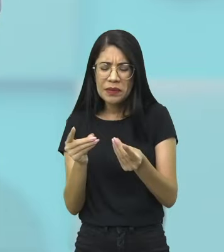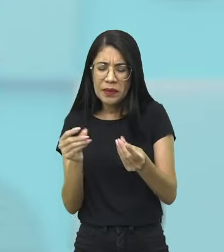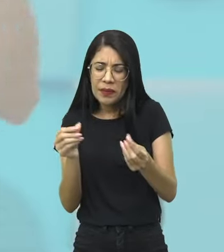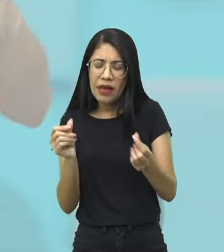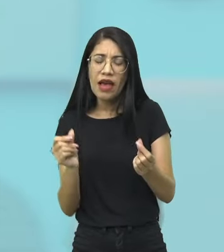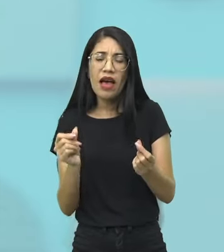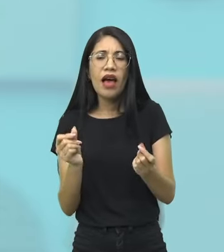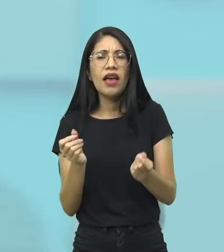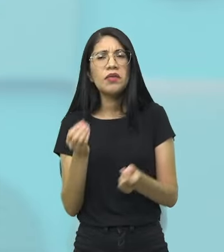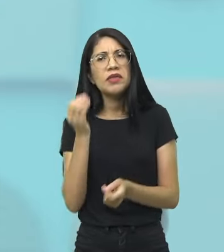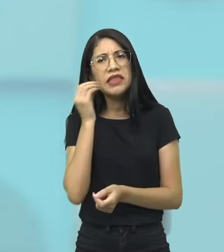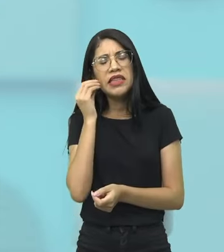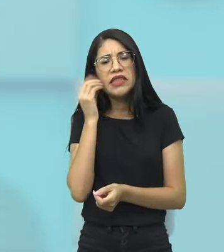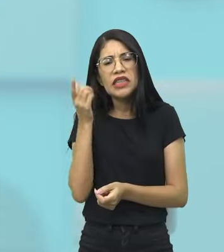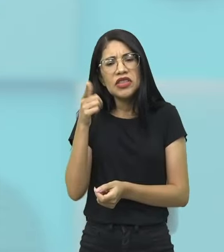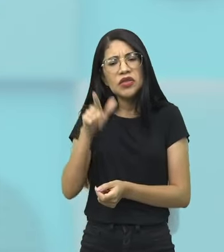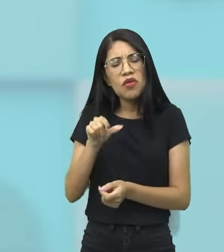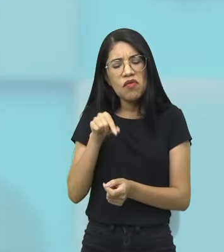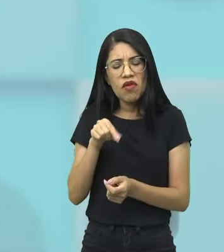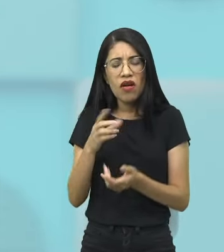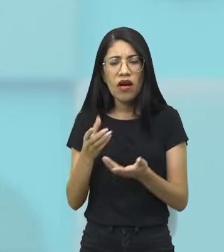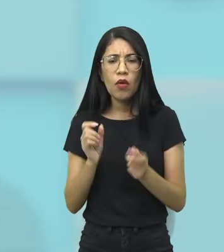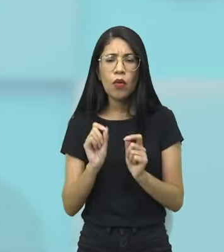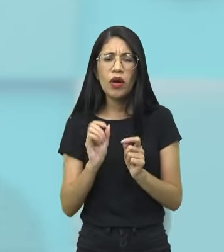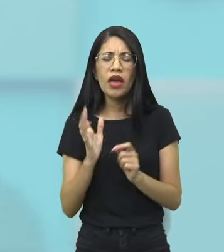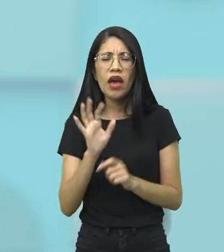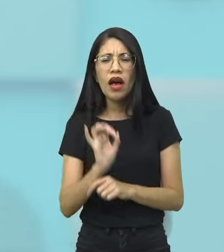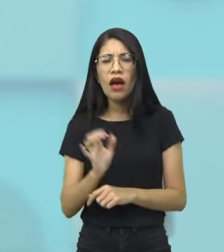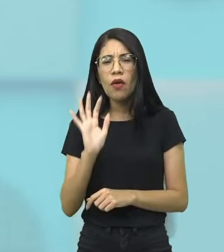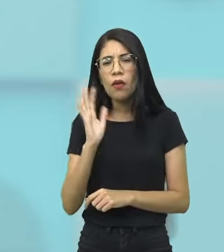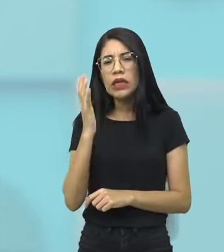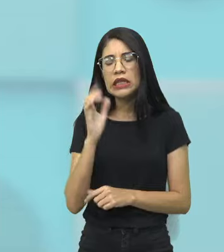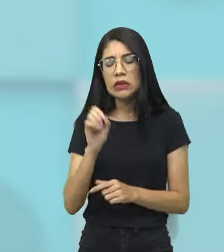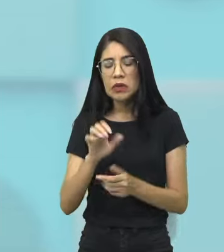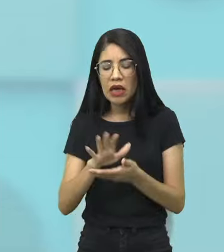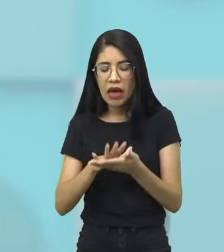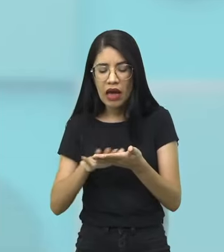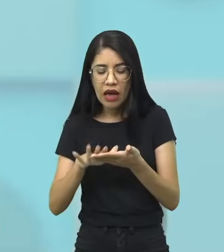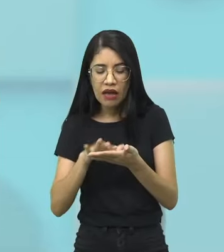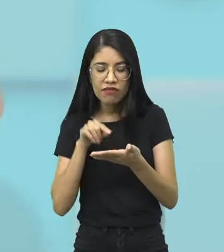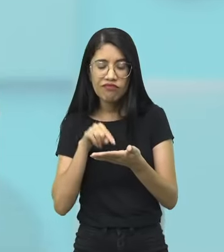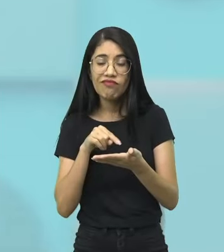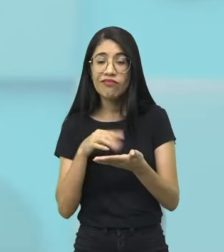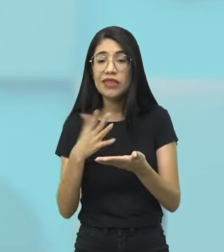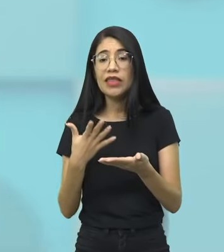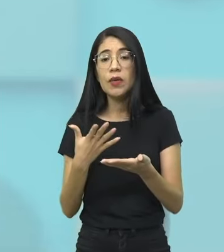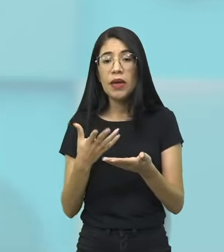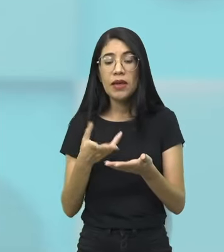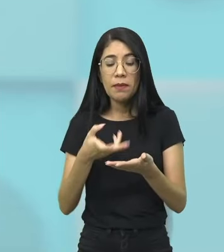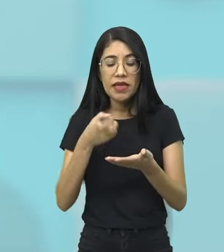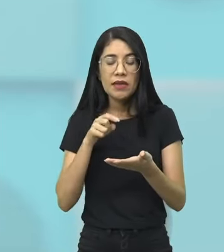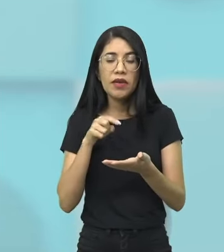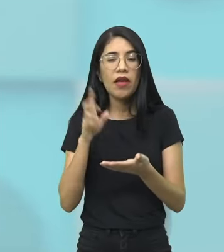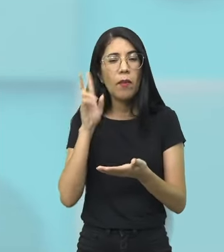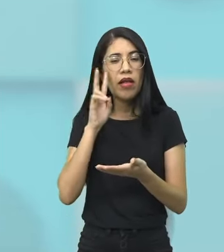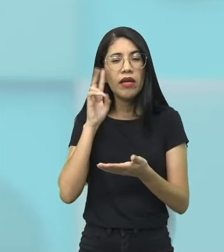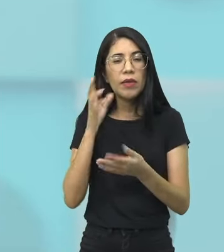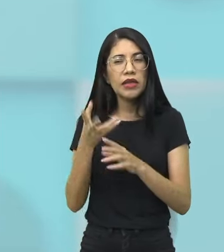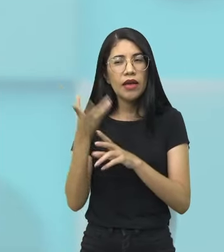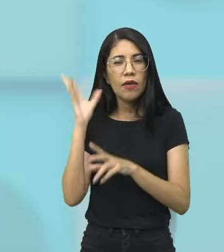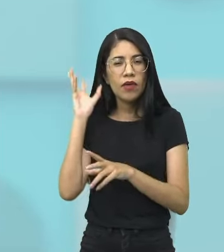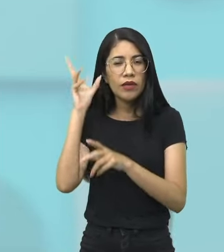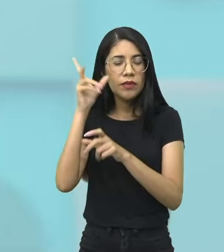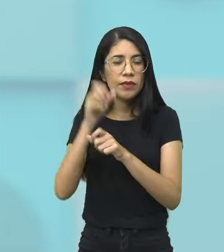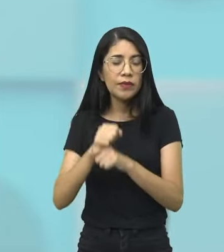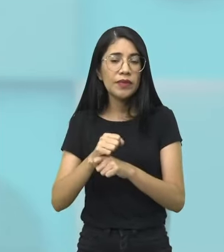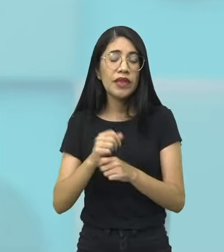Poxa, eu queria recuperar essa foto. O que será que passou na foto? Então veja aí o mergulho dentro dessas lembranças. E aí